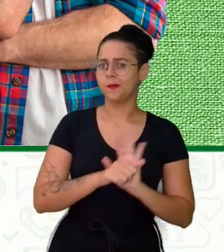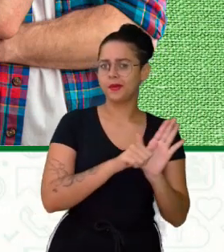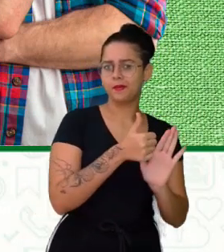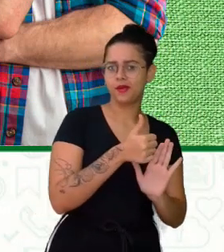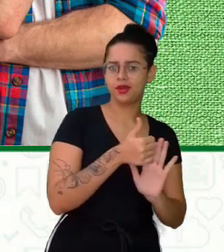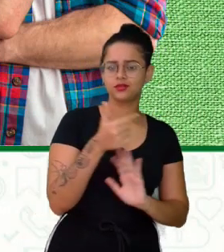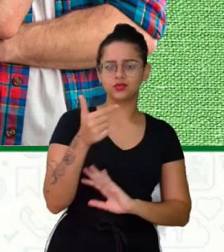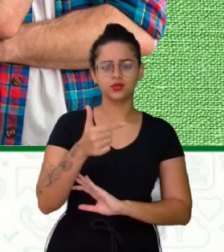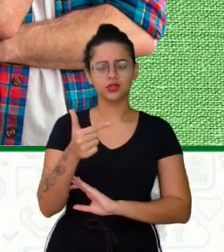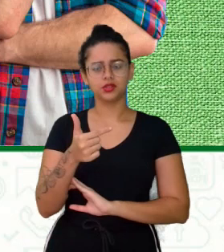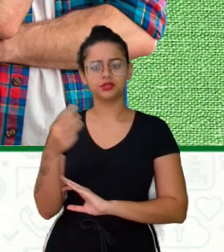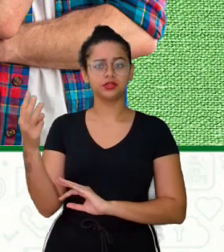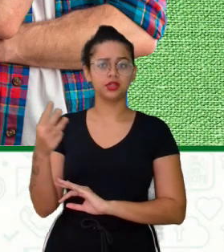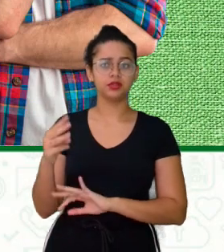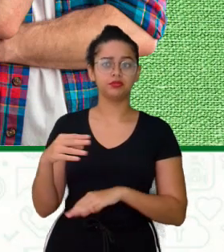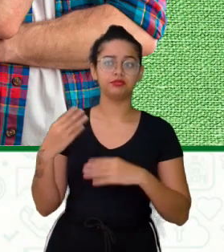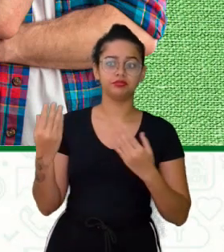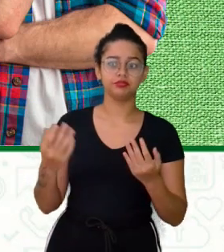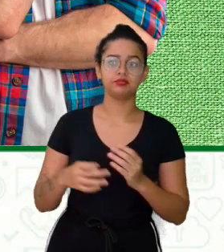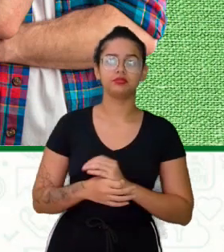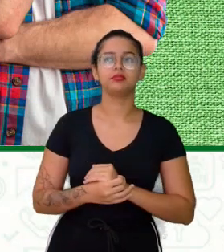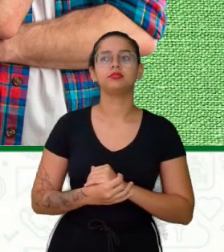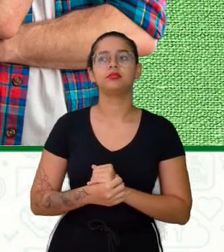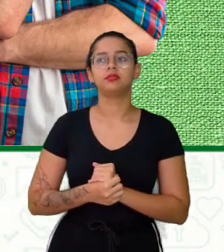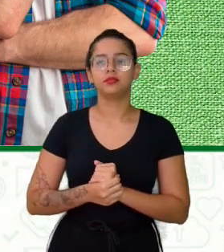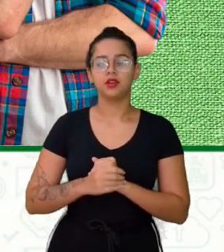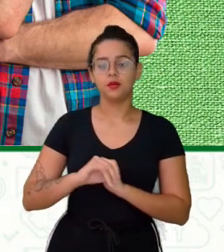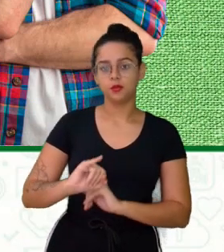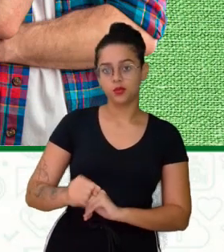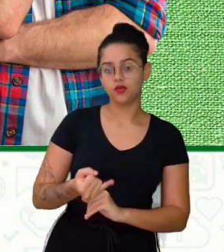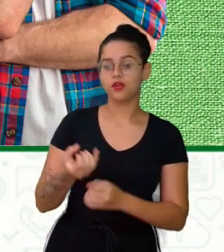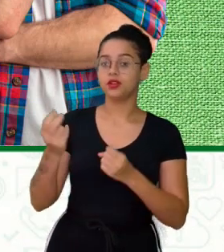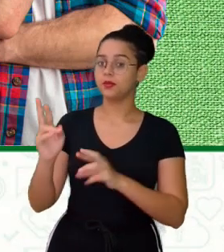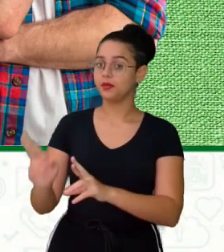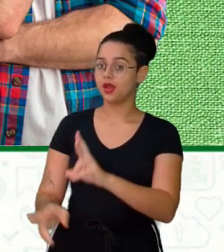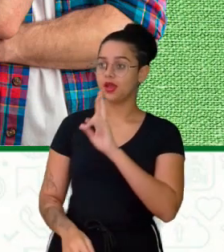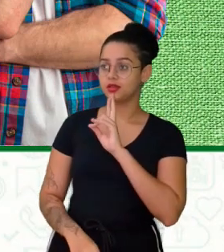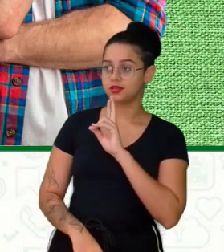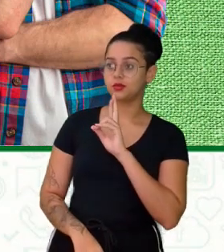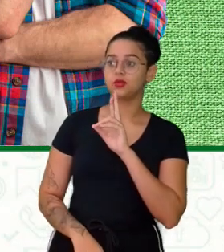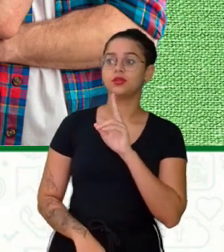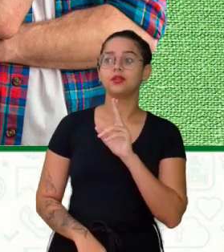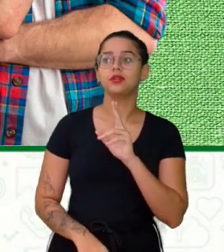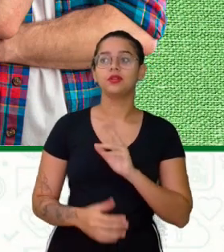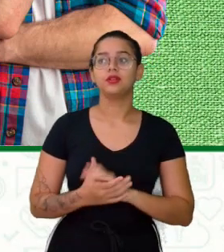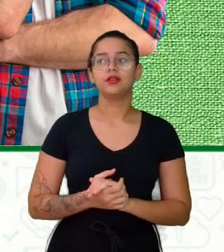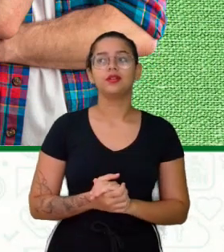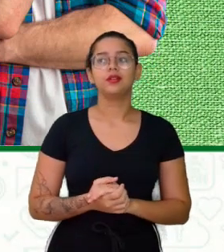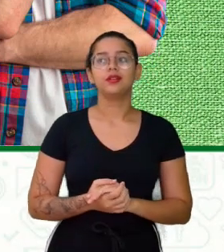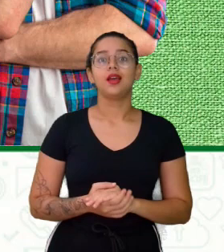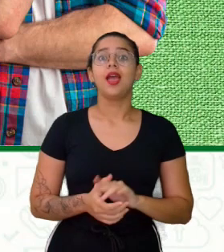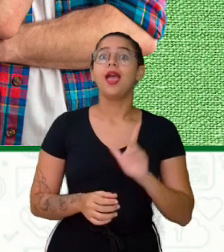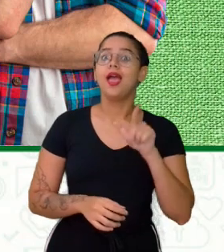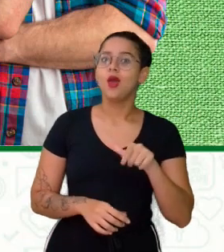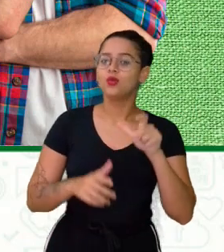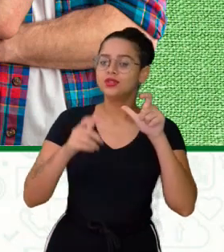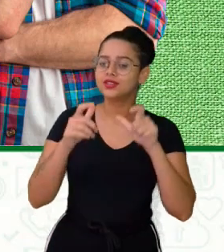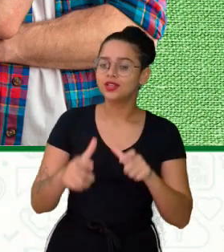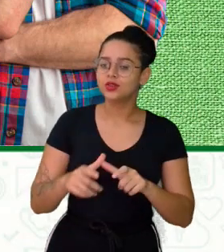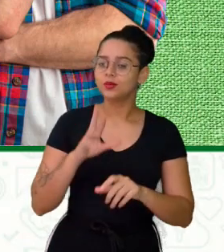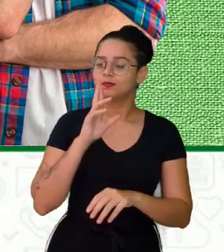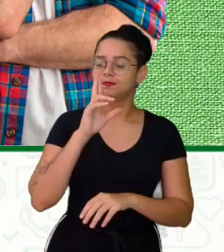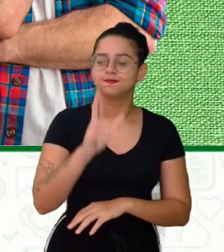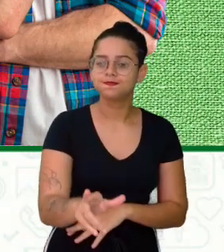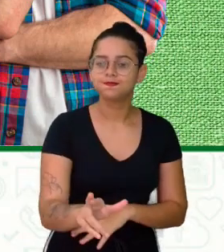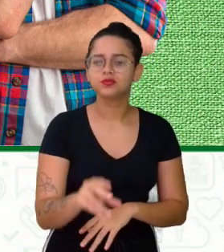É o secundário É o terceiro Aproveita E diga Professor É o setor Pá X E aí